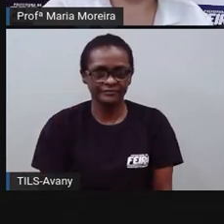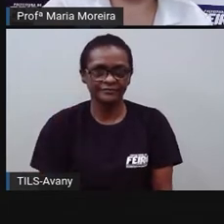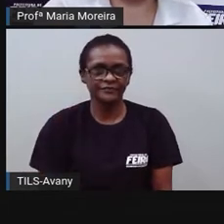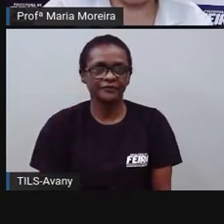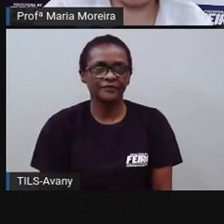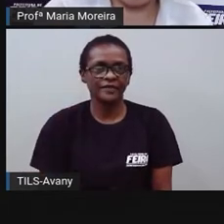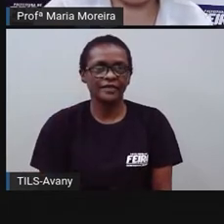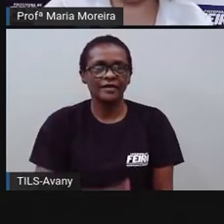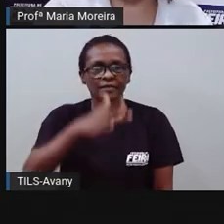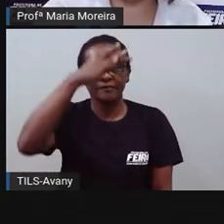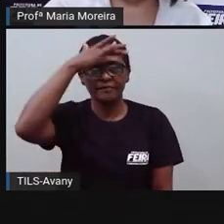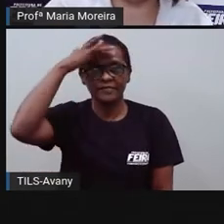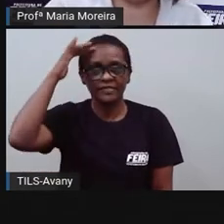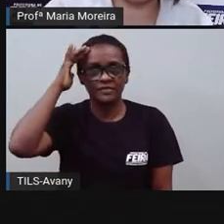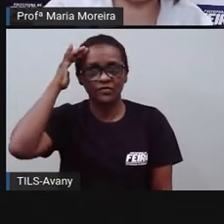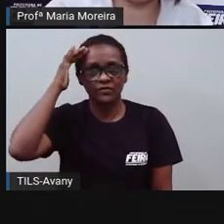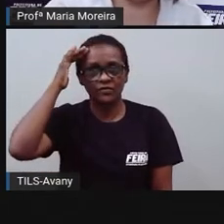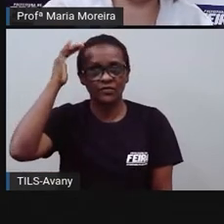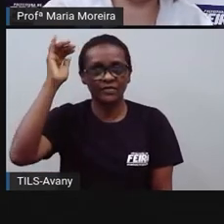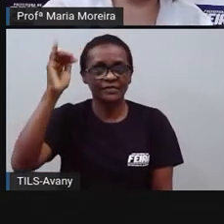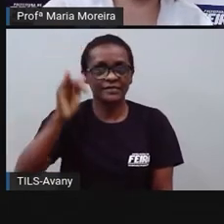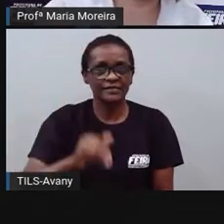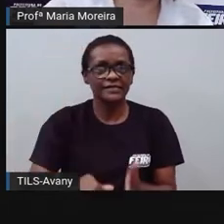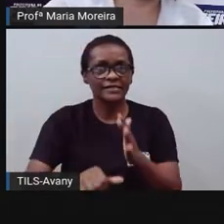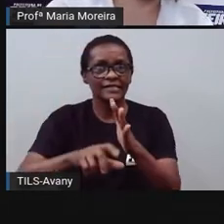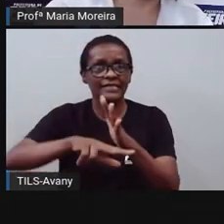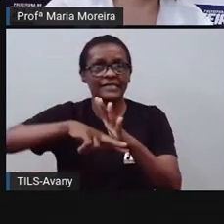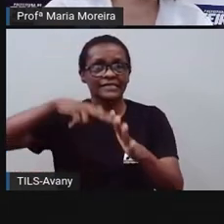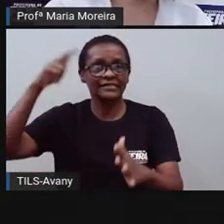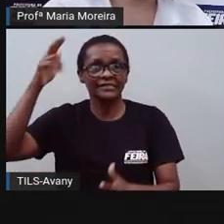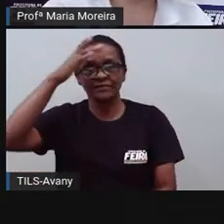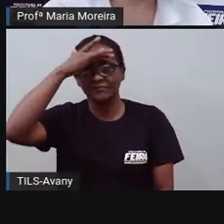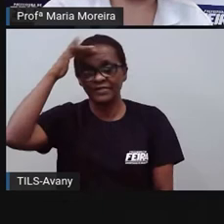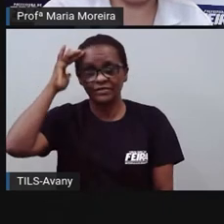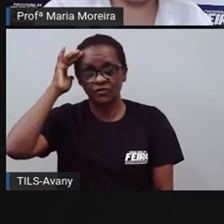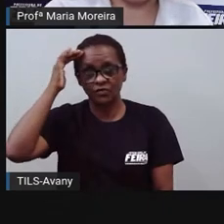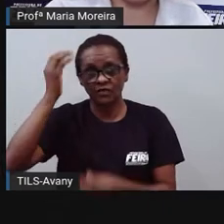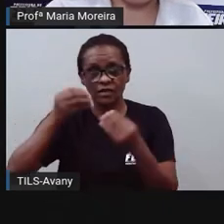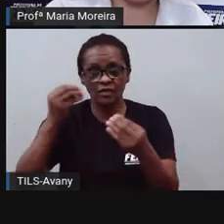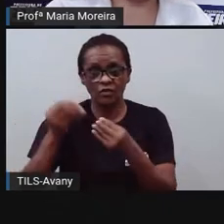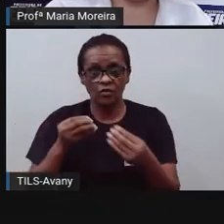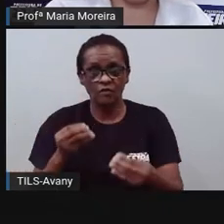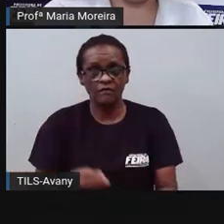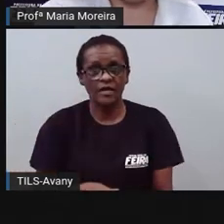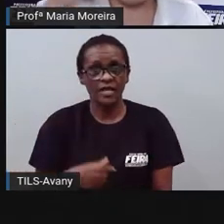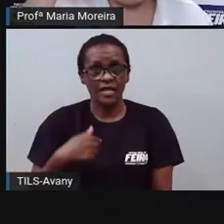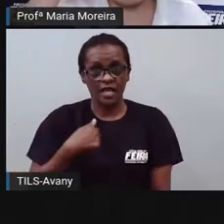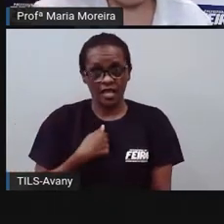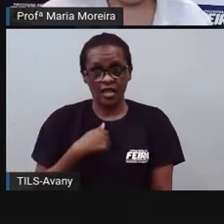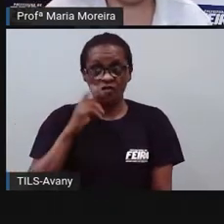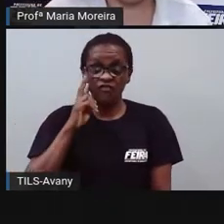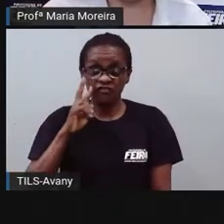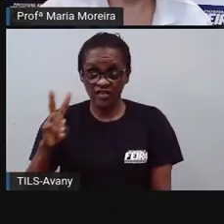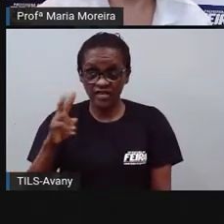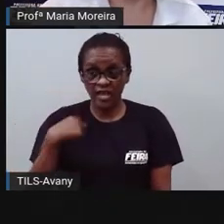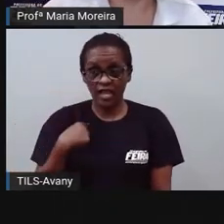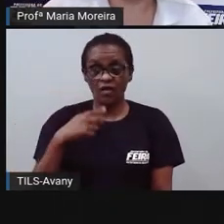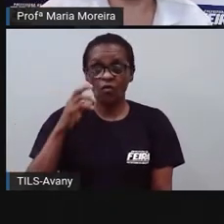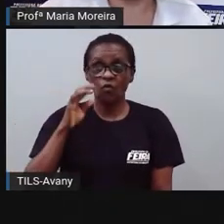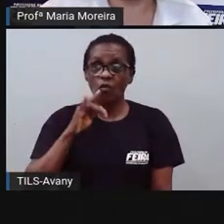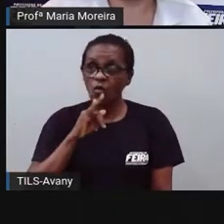pessoa. E, sendo assim, ela vai estar contando o quê? Os fatos. A linguagem, ela é sempre o quê?